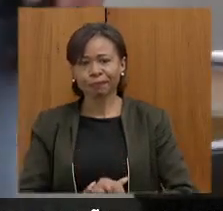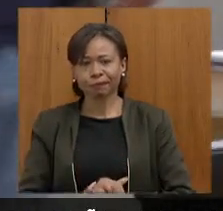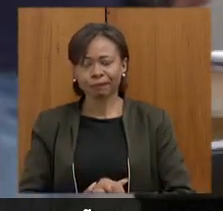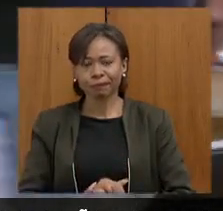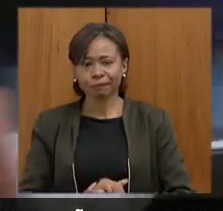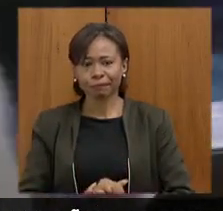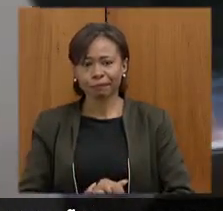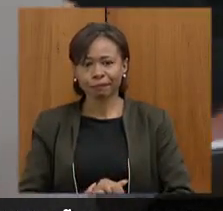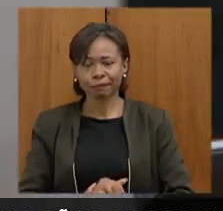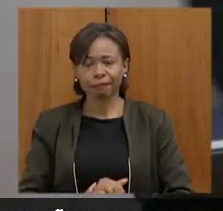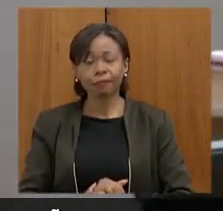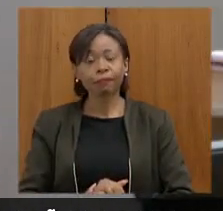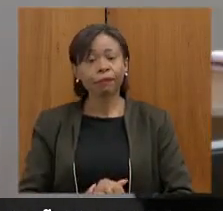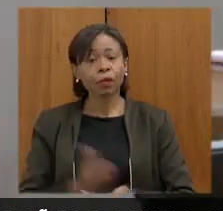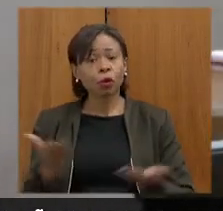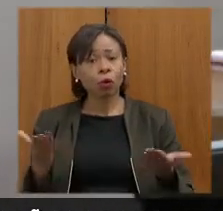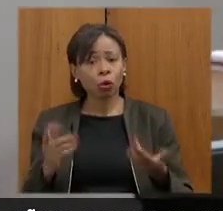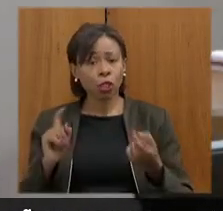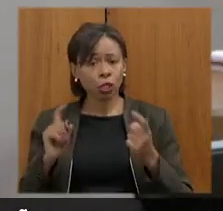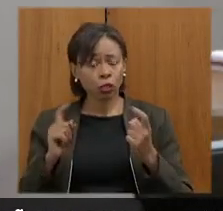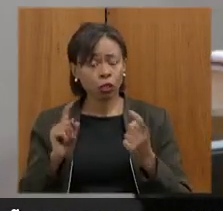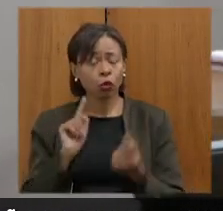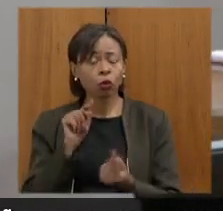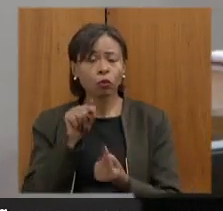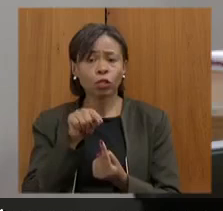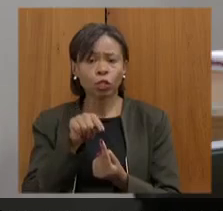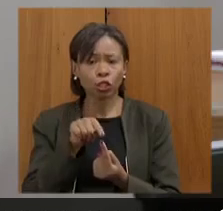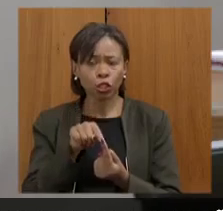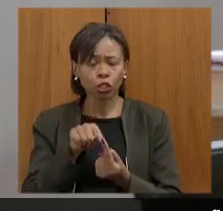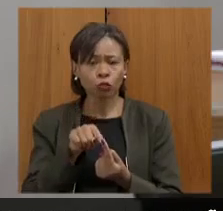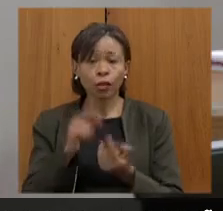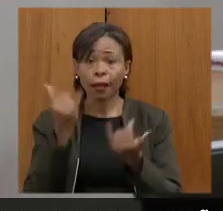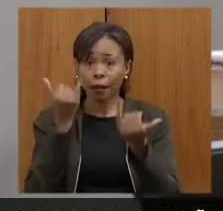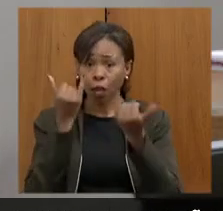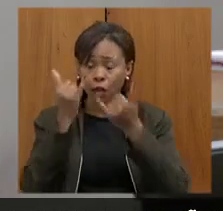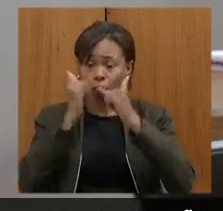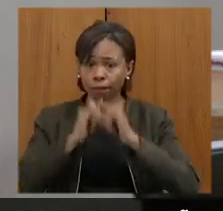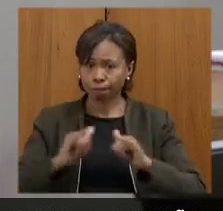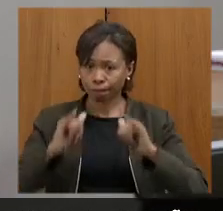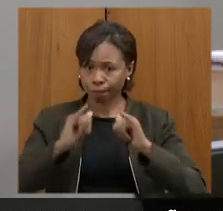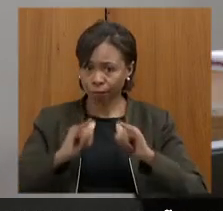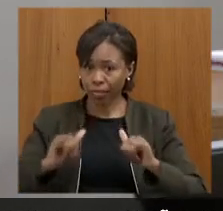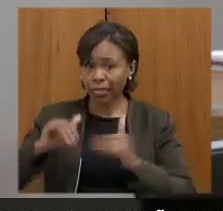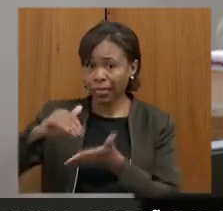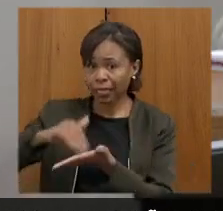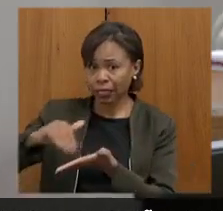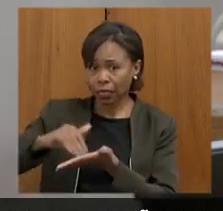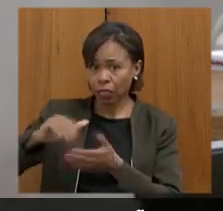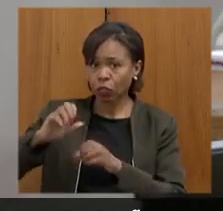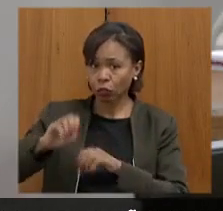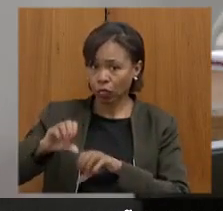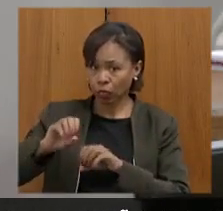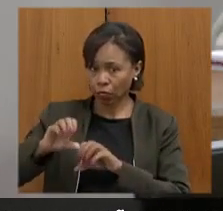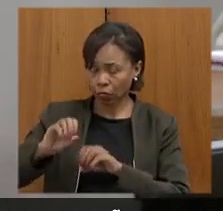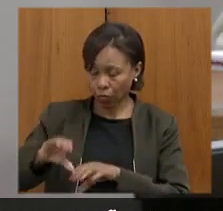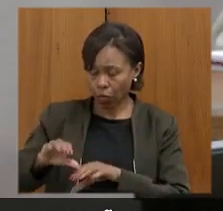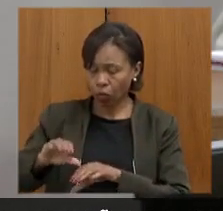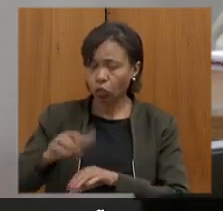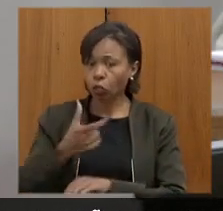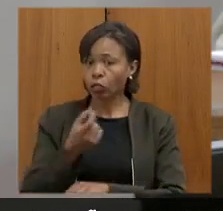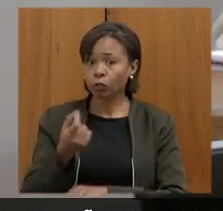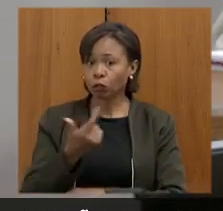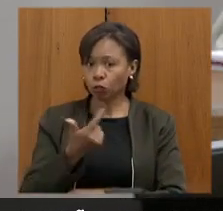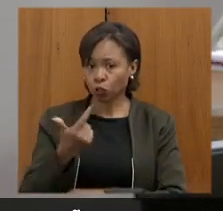se destina a receber a prestação de informações sobre a gestão da Secretaria de Educação 2022, no âmbito do